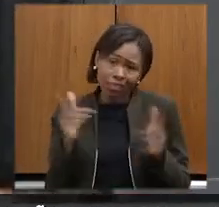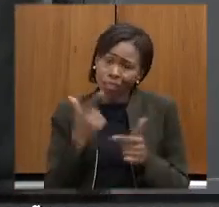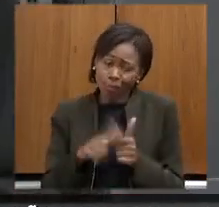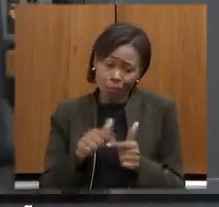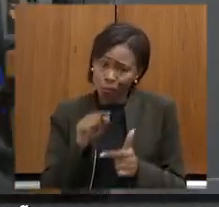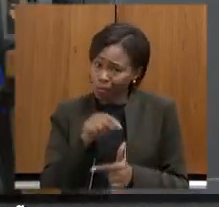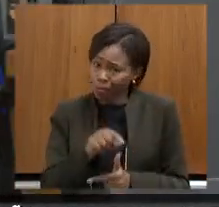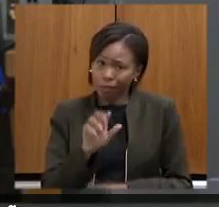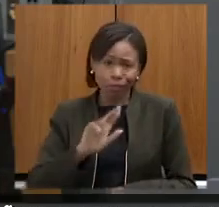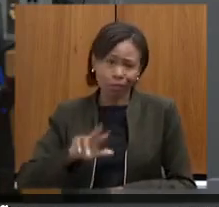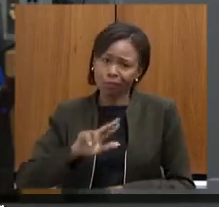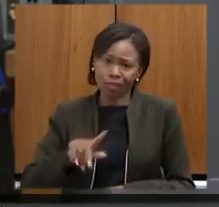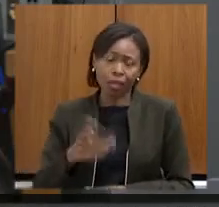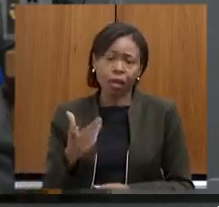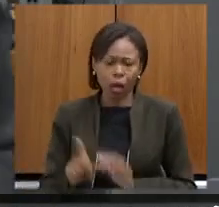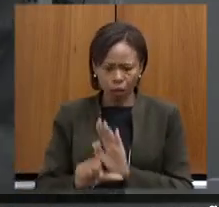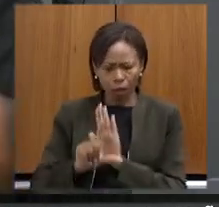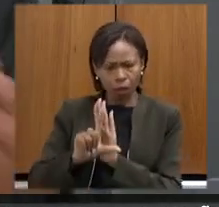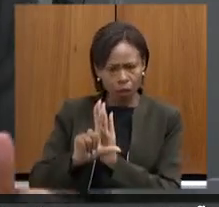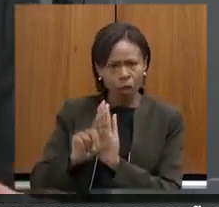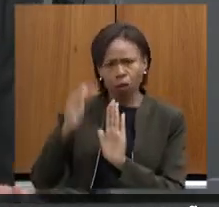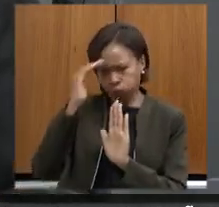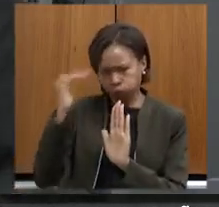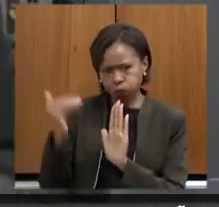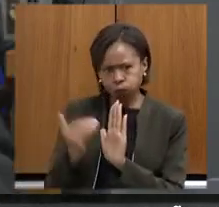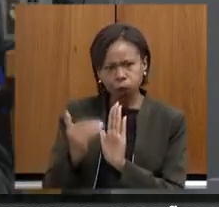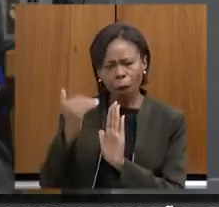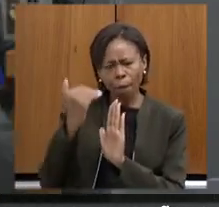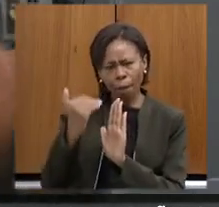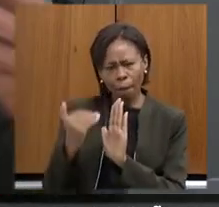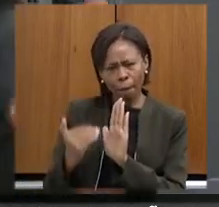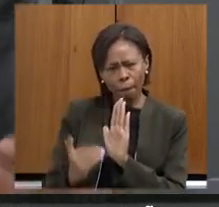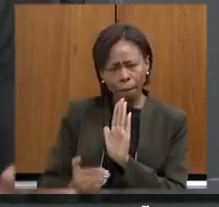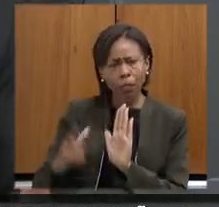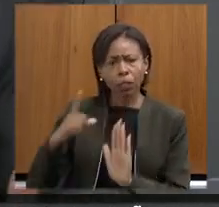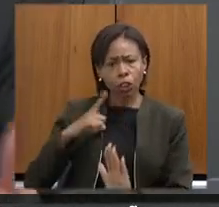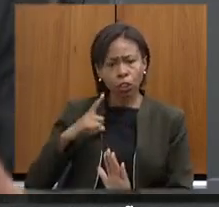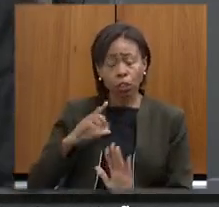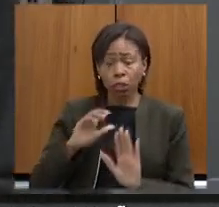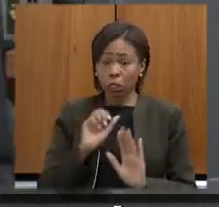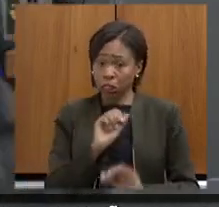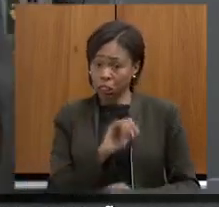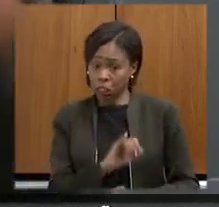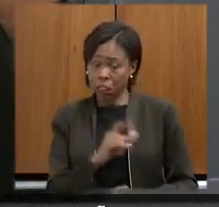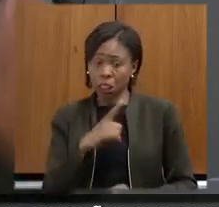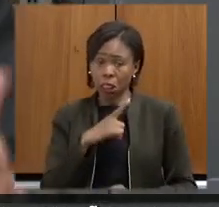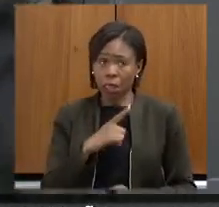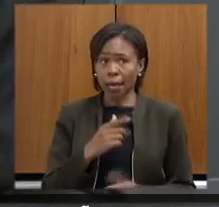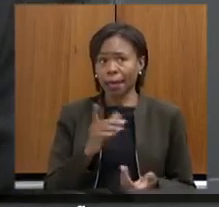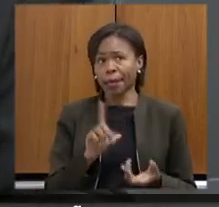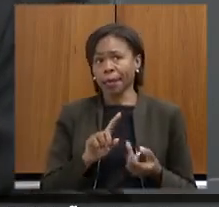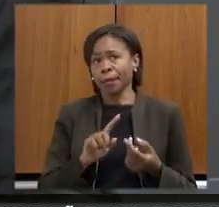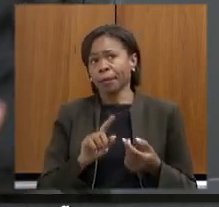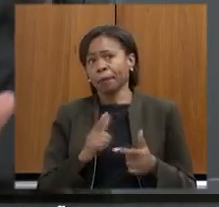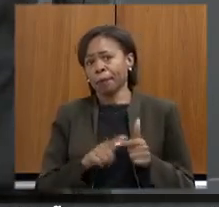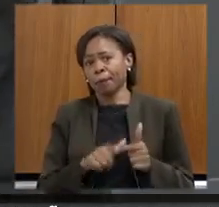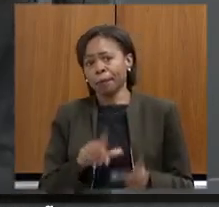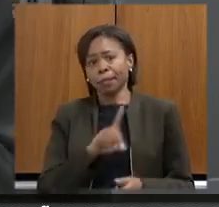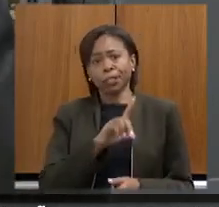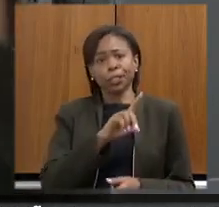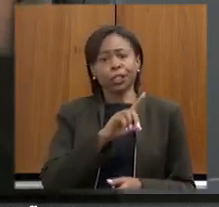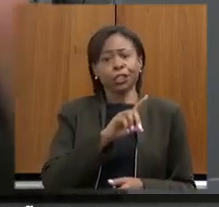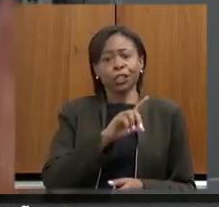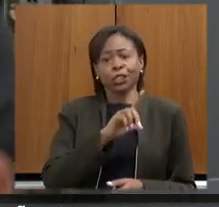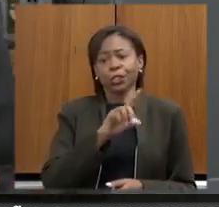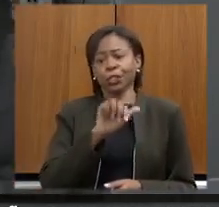a lei foi cumprida estava tudo ali se tem um aspecto de uma data de não sei o que lá isso é